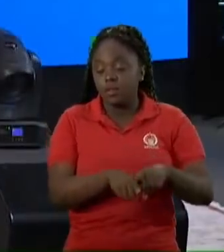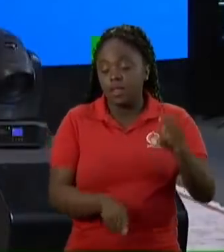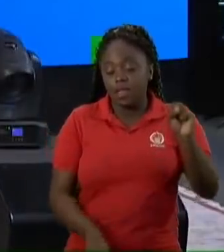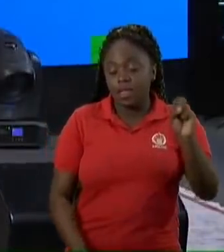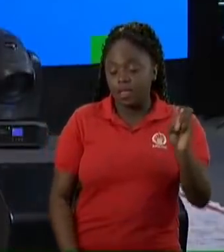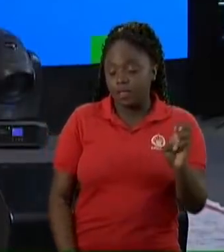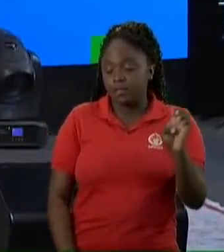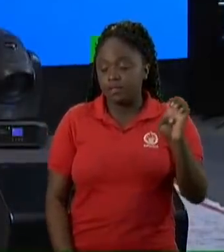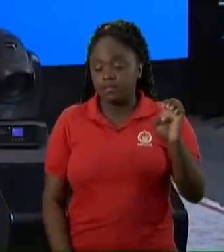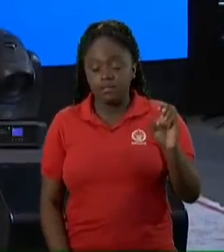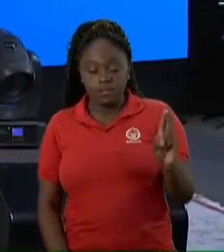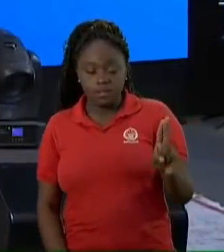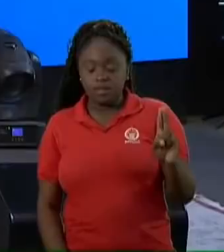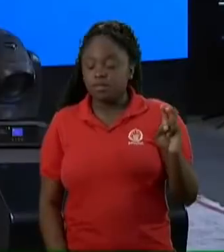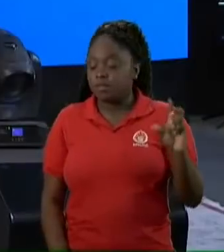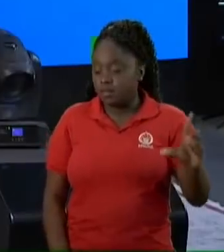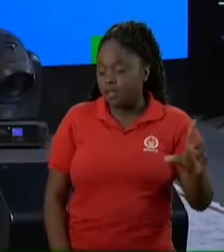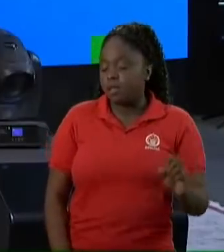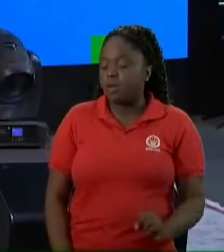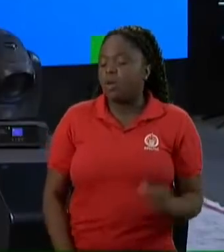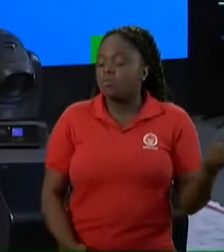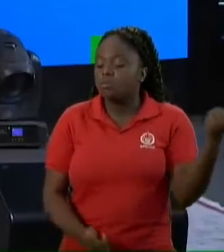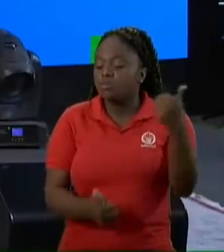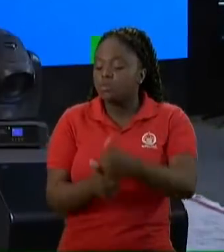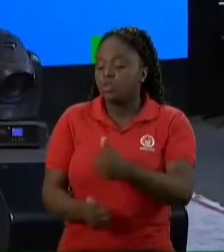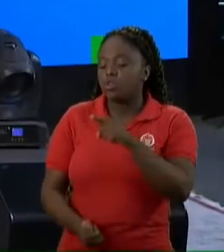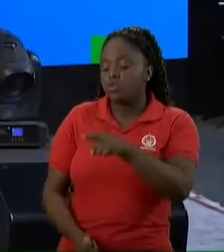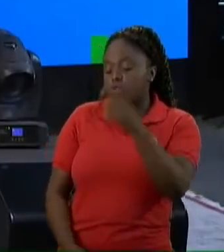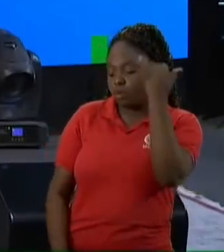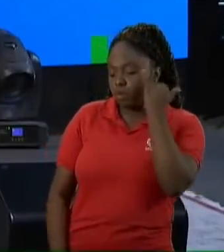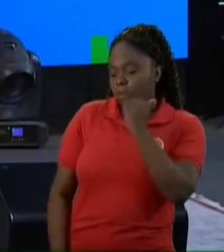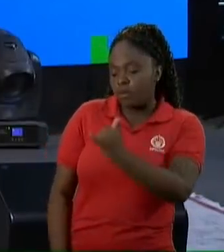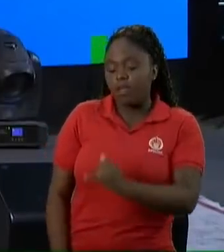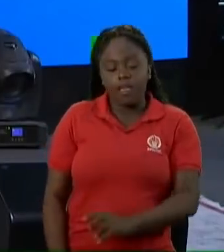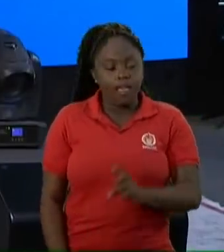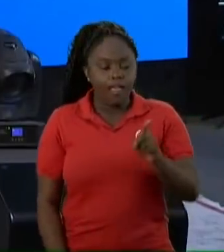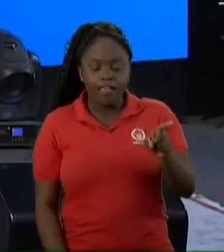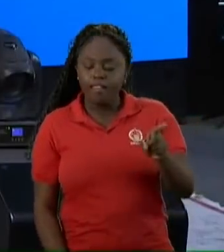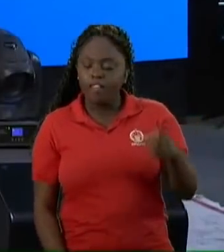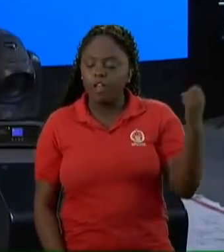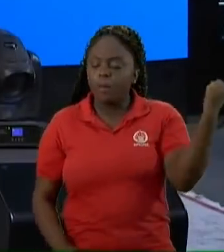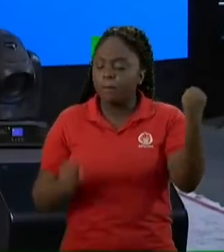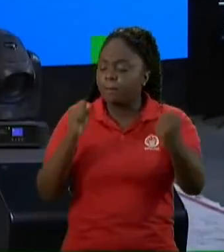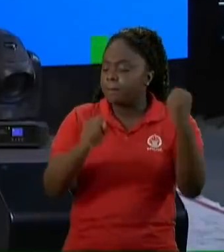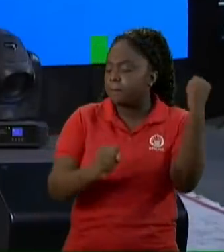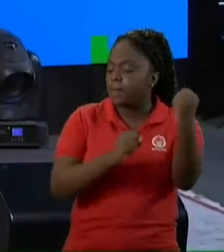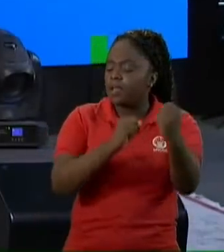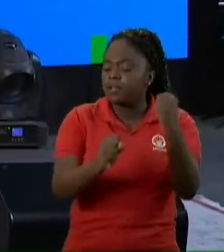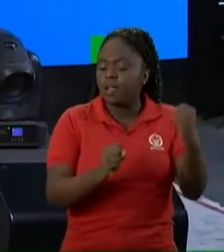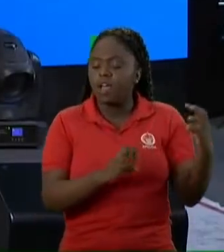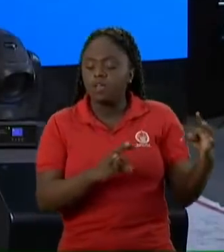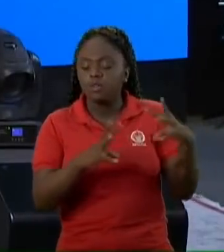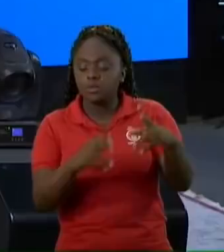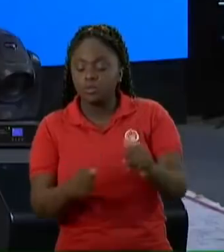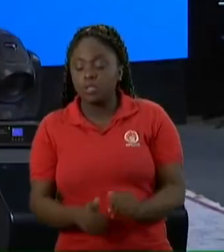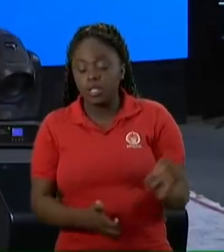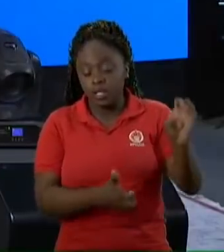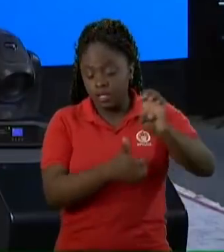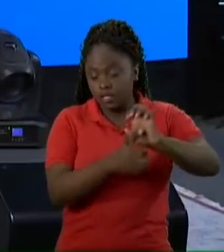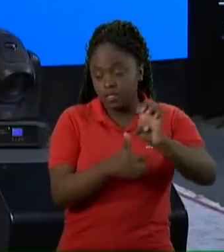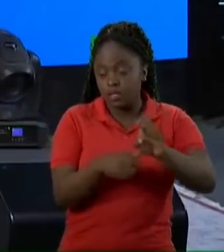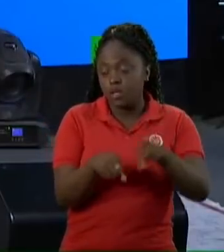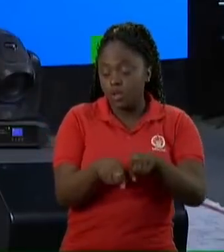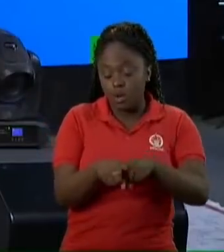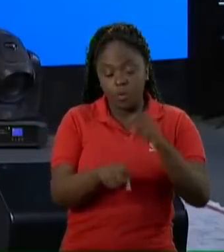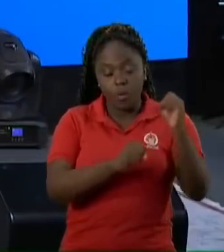suceder você Como profeta Jeú matará todo aquele que escapar da espada de Israel E Eliseu matará todo